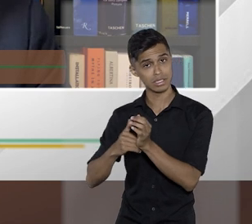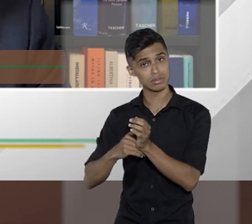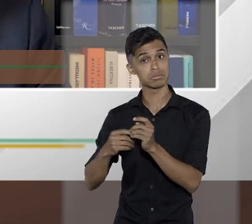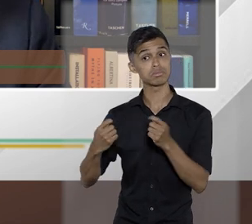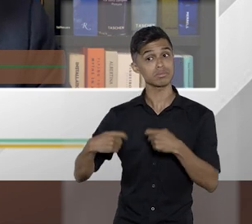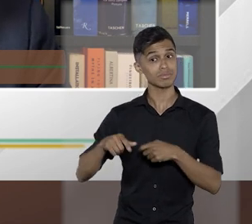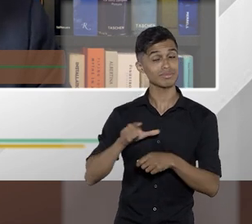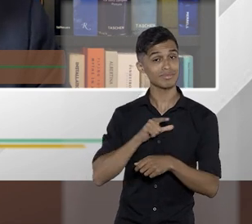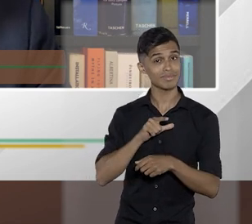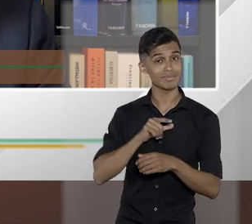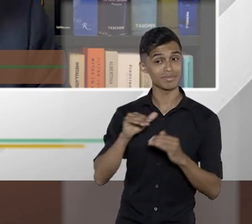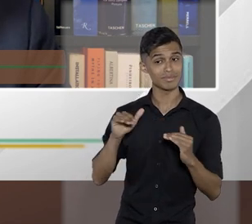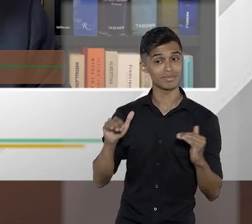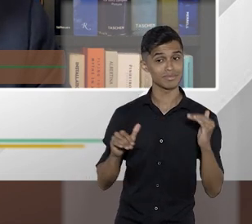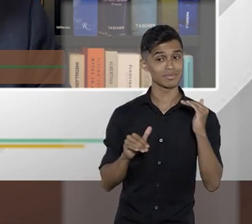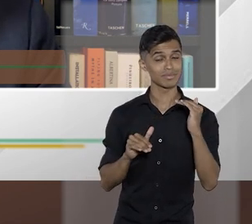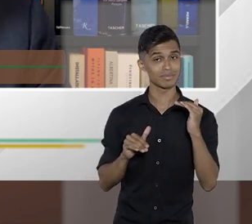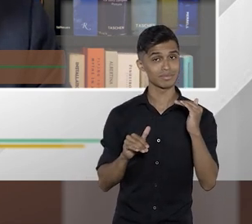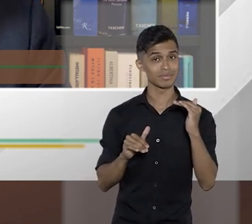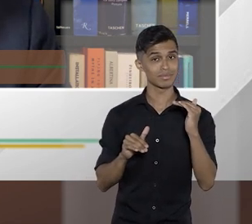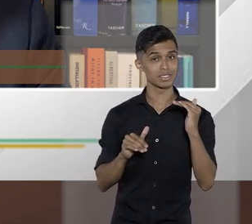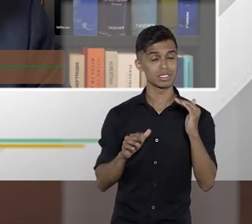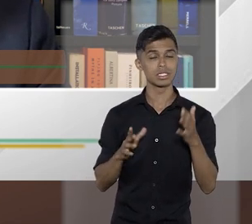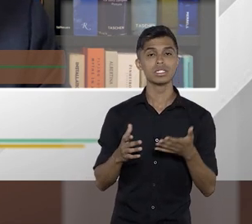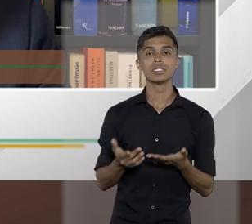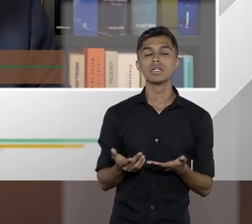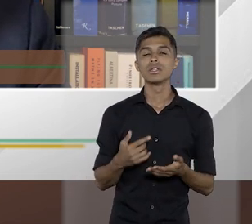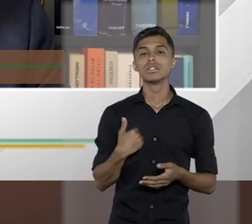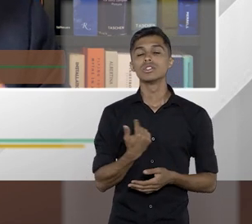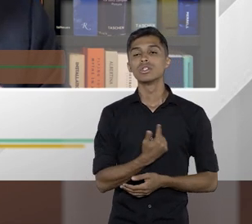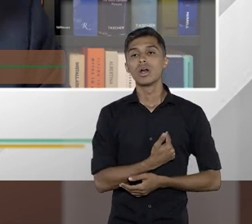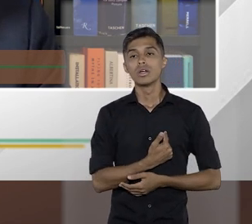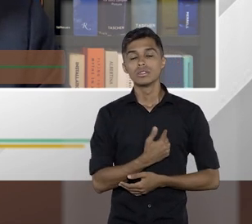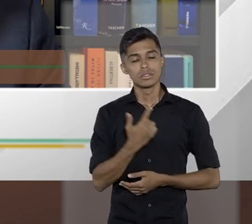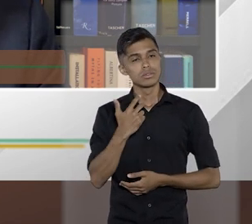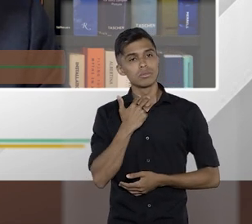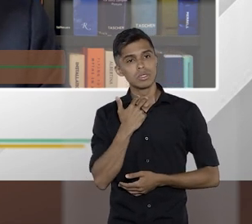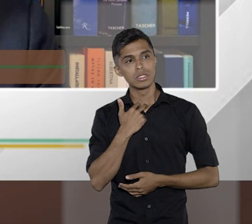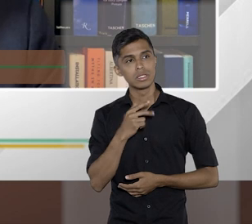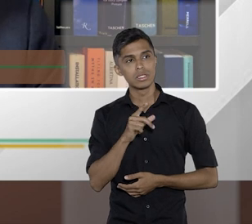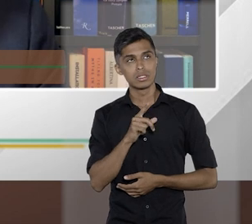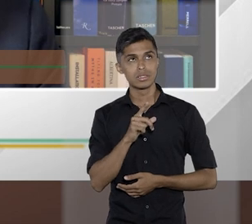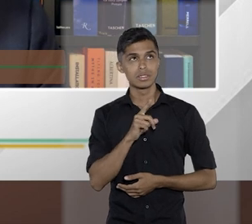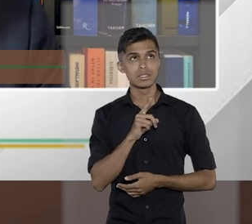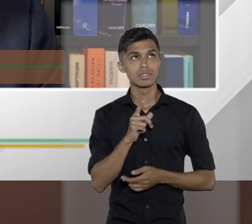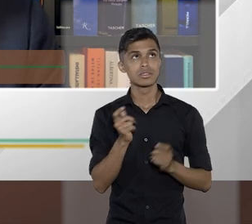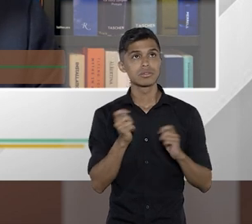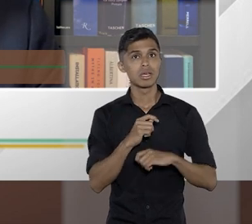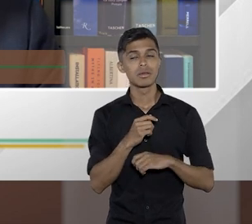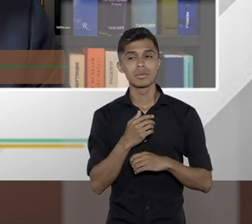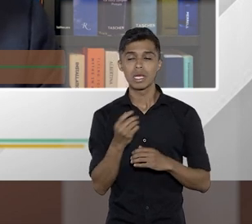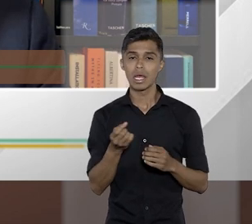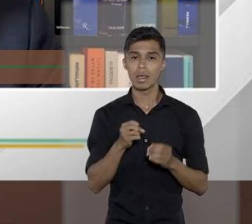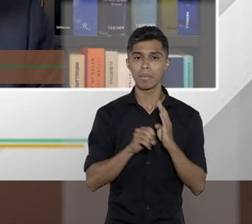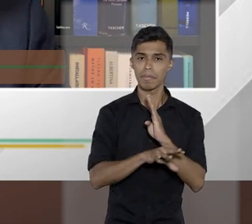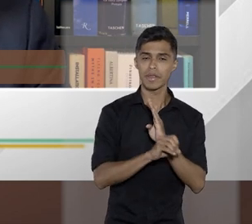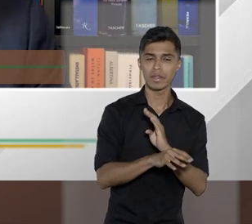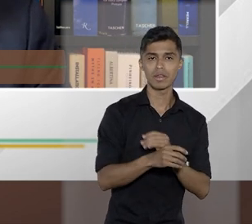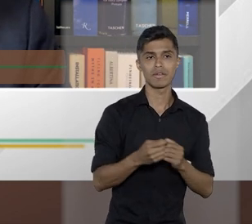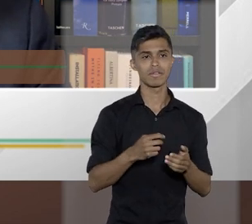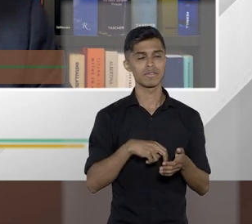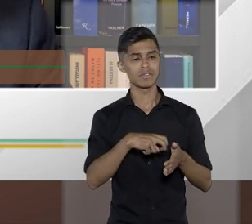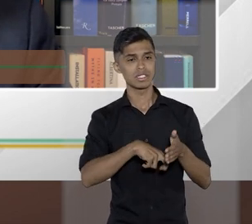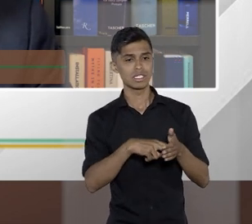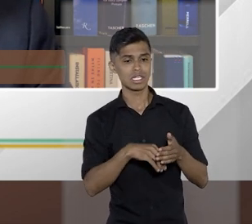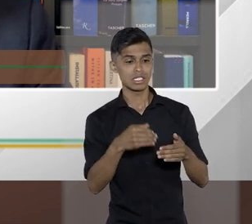da concessão de benefícios fiscais. Acho que a gente não tem como ter mais os benefícios fiscais de